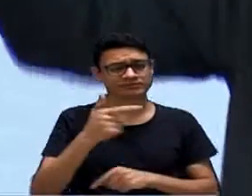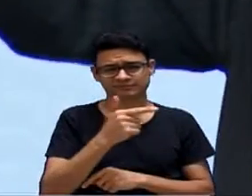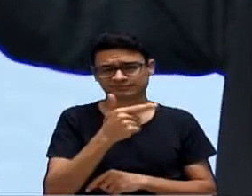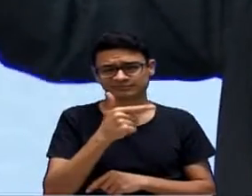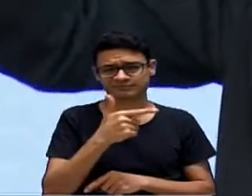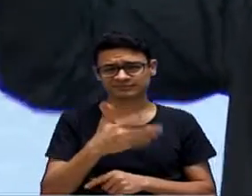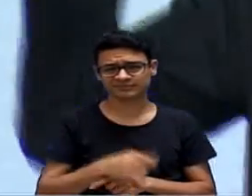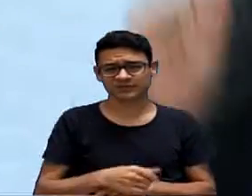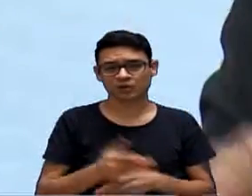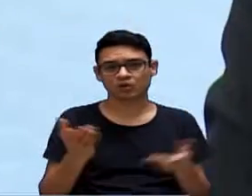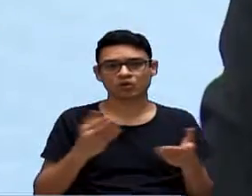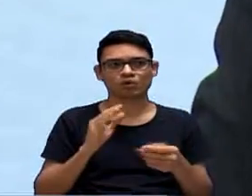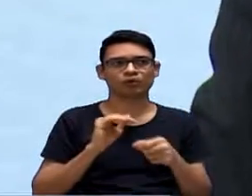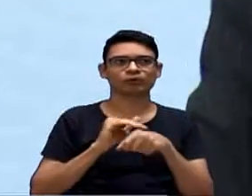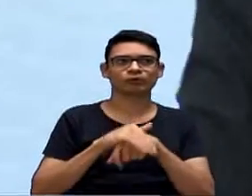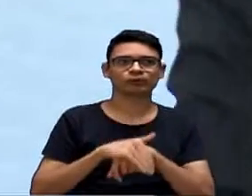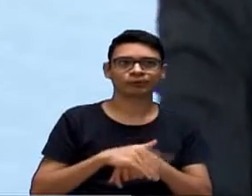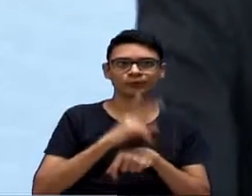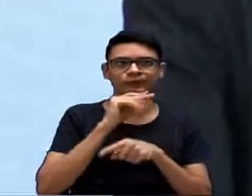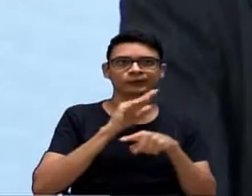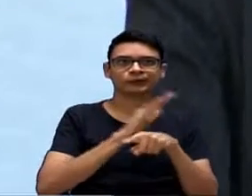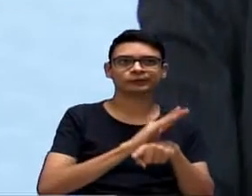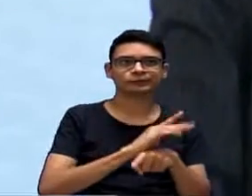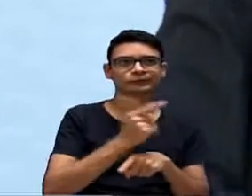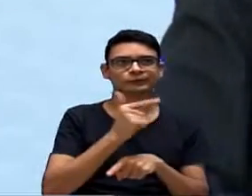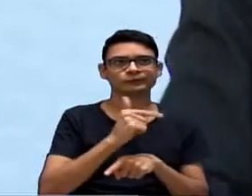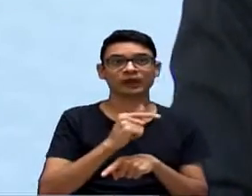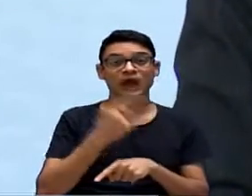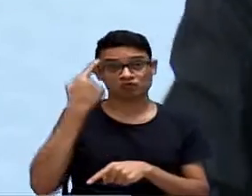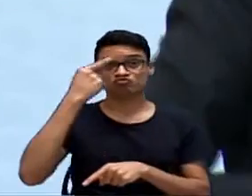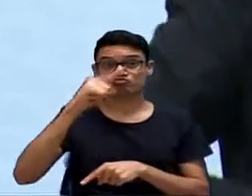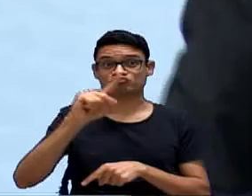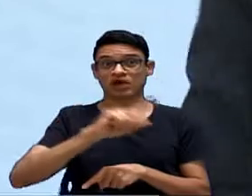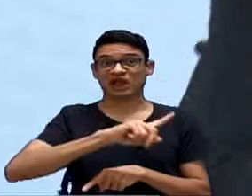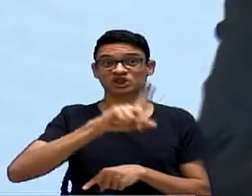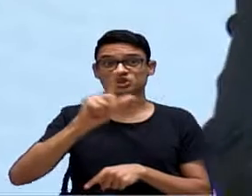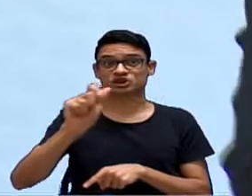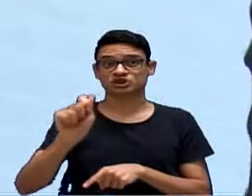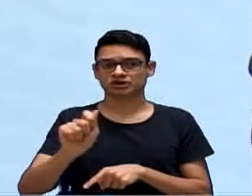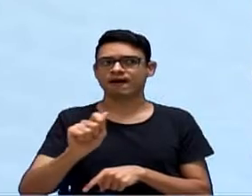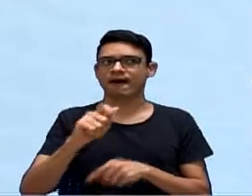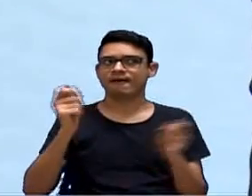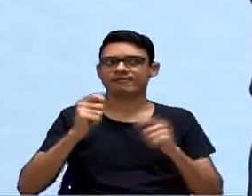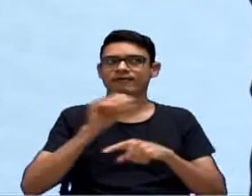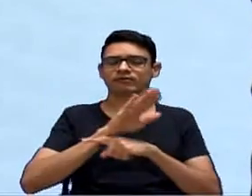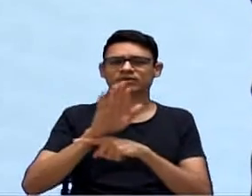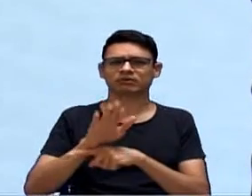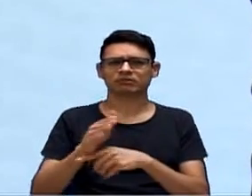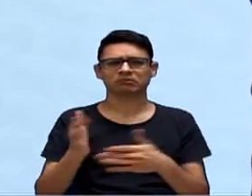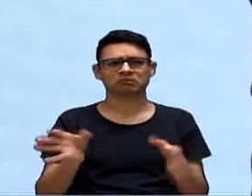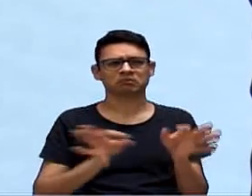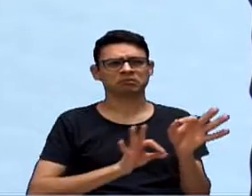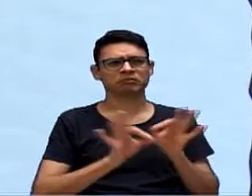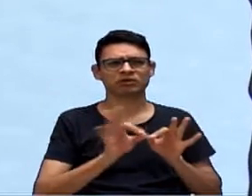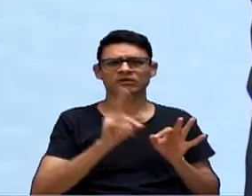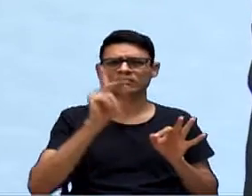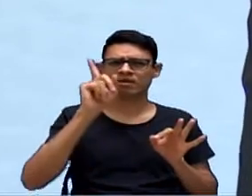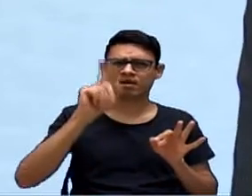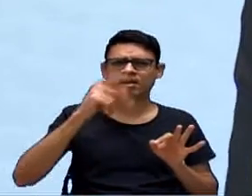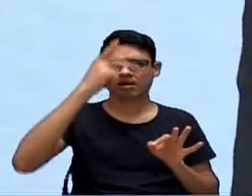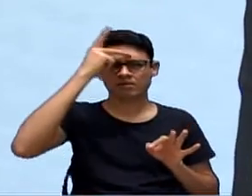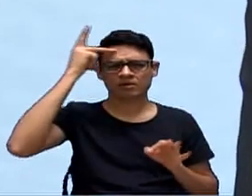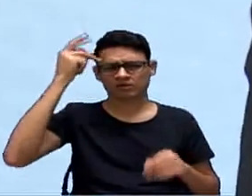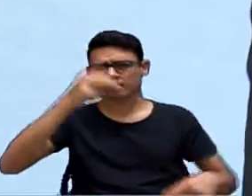Se hoje é noite, o projeto não defende. Se hoje é dia, ele defende. Então, se o projeto beneficia a população,